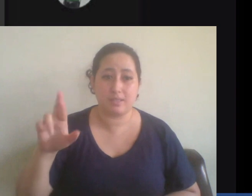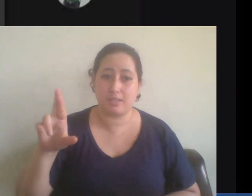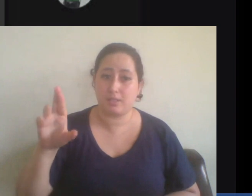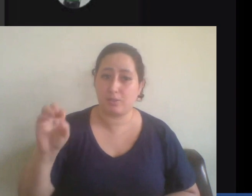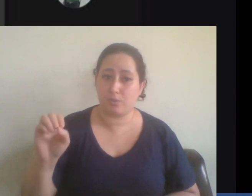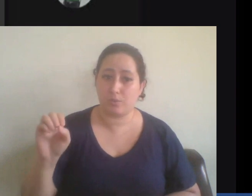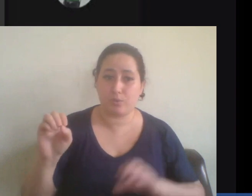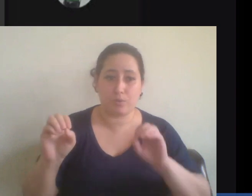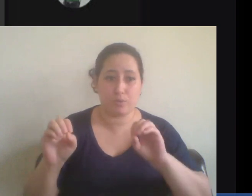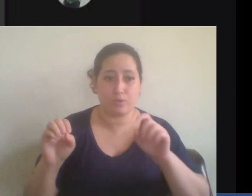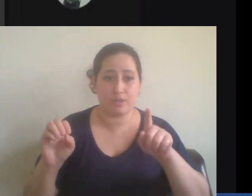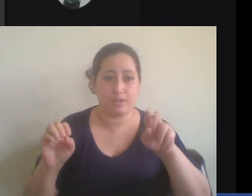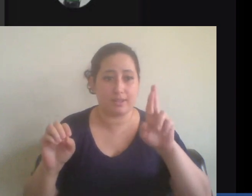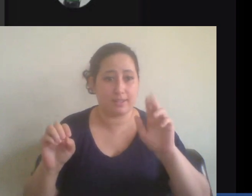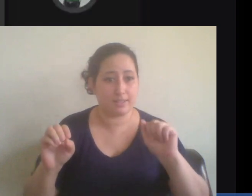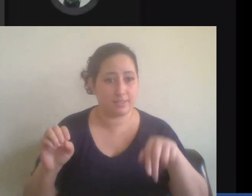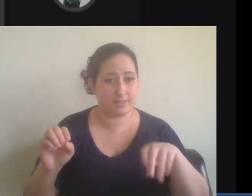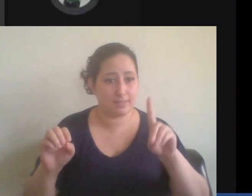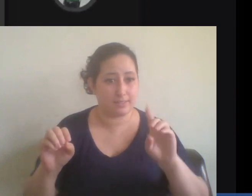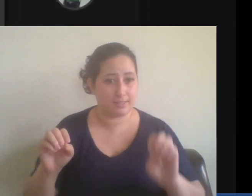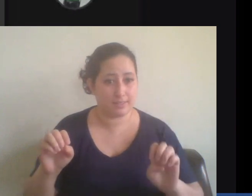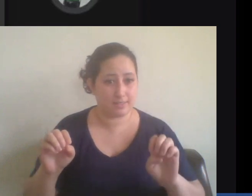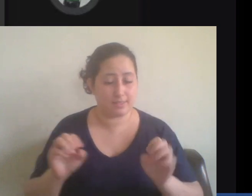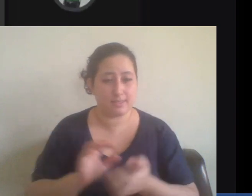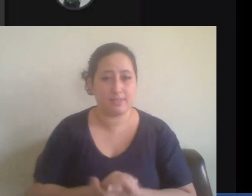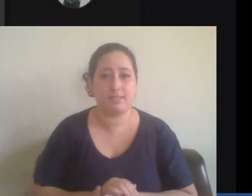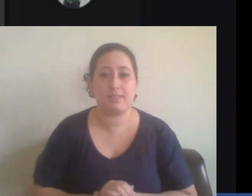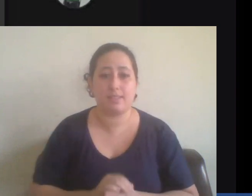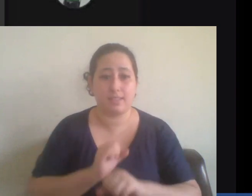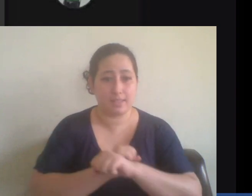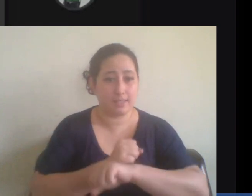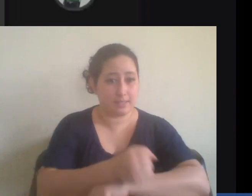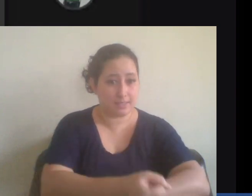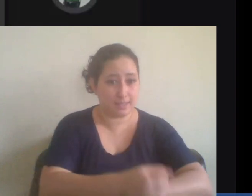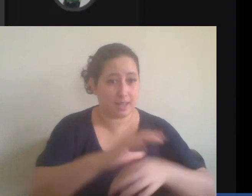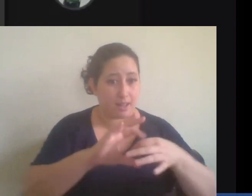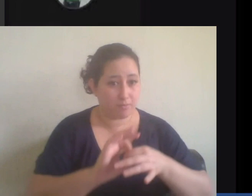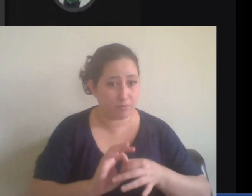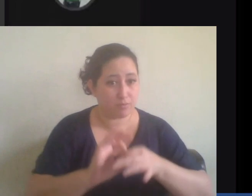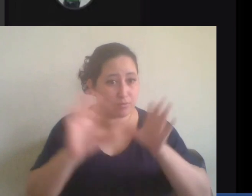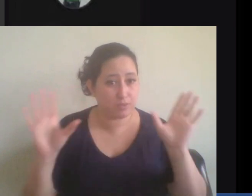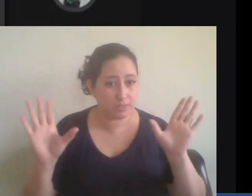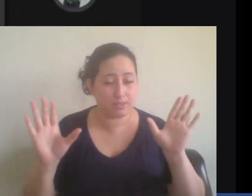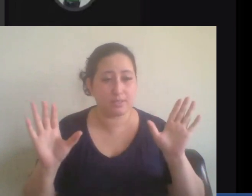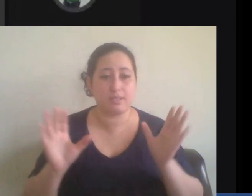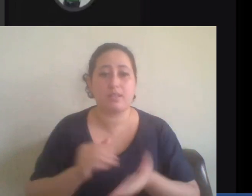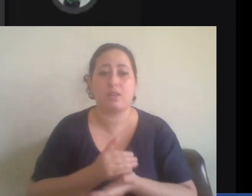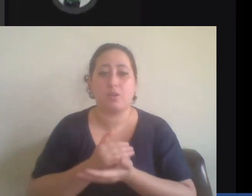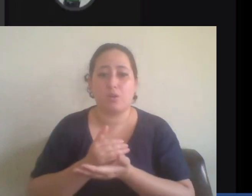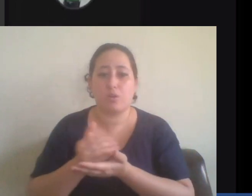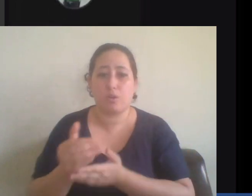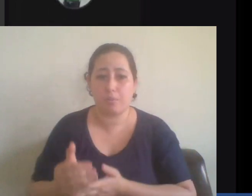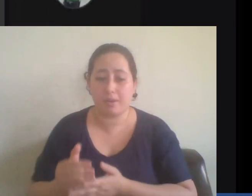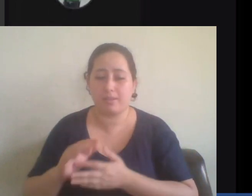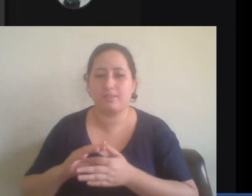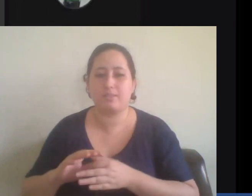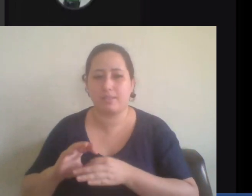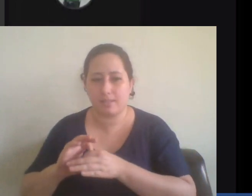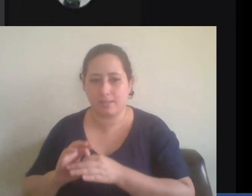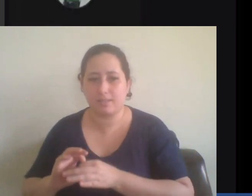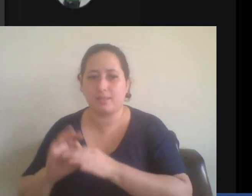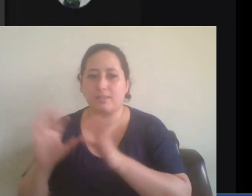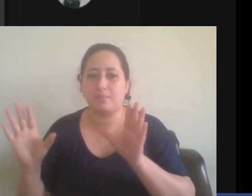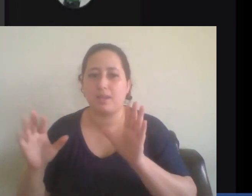que libertou os escravos e estabeleceu a liberdade de